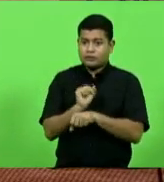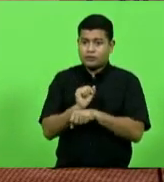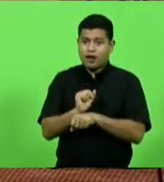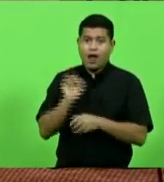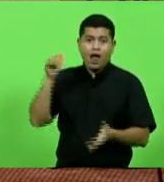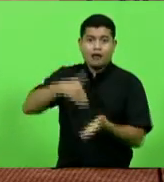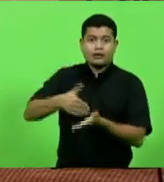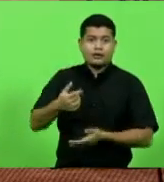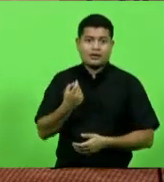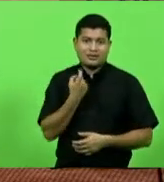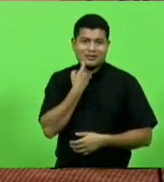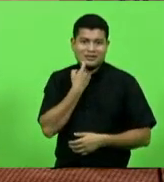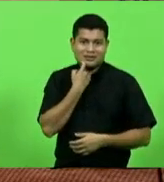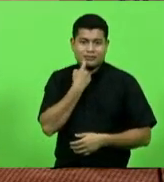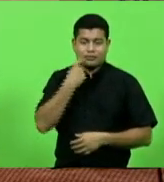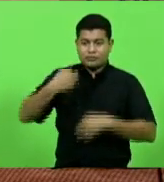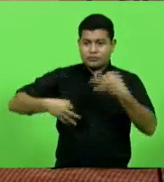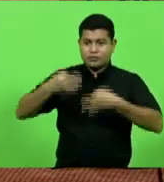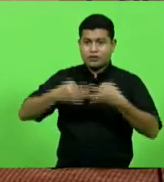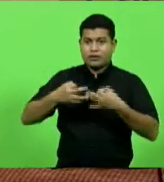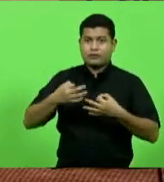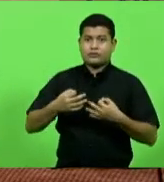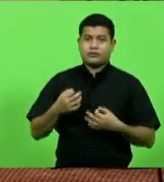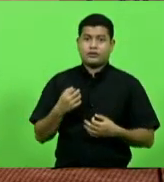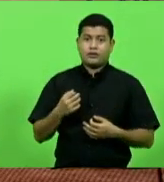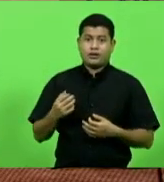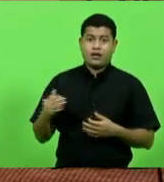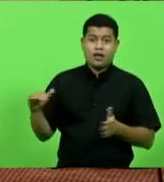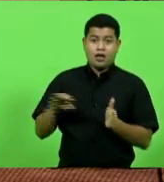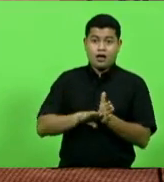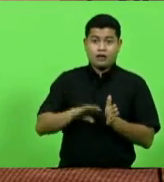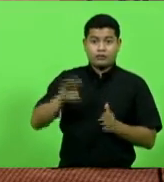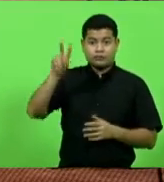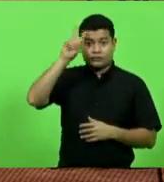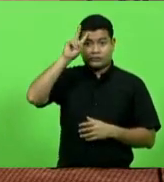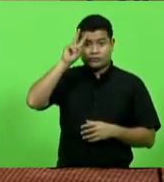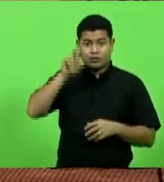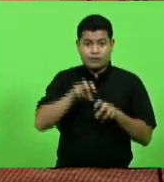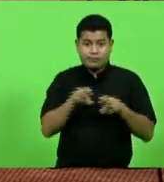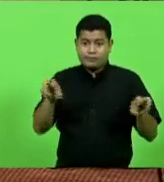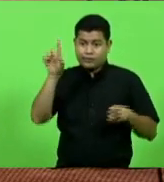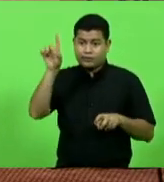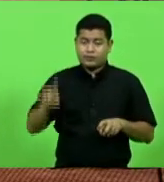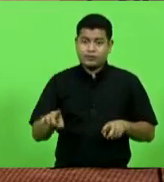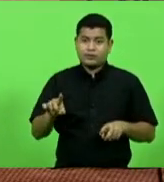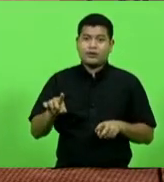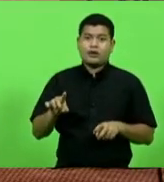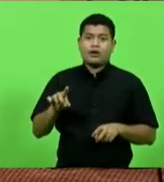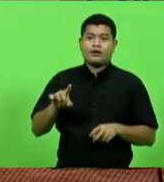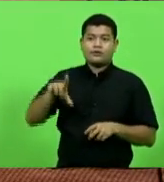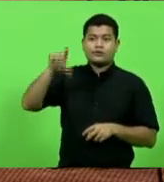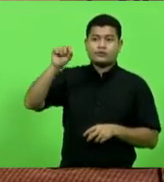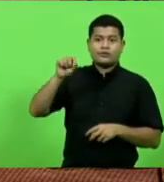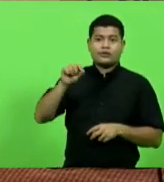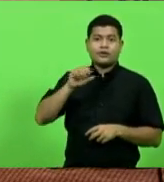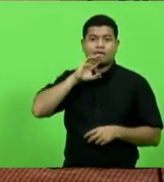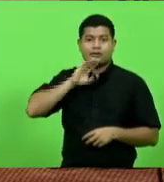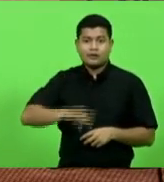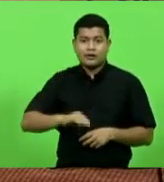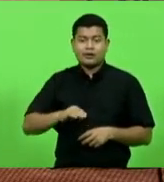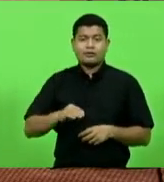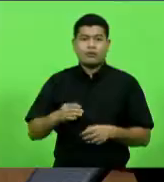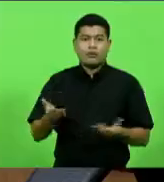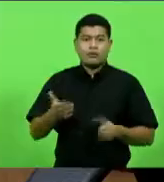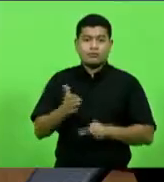para que ele fosse julgado na sexta-feira. Chegamos na segunda-feira, não tinha mesa diretora, foi eleita à tarde, ontem foi aberto os trabalhos, então hoje é o nosso primeiro dia de trabalho,